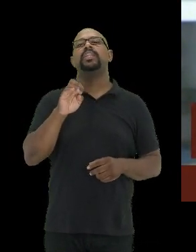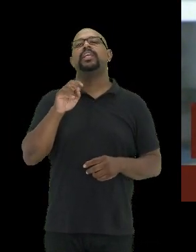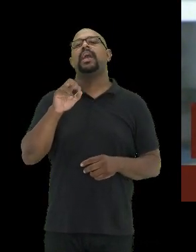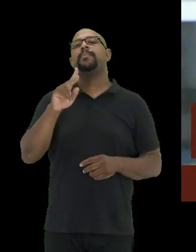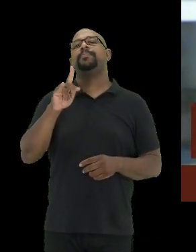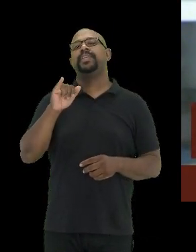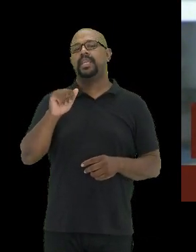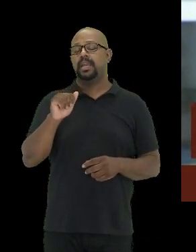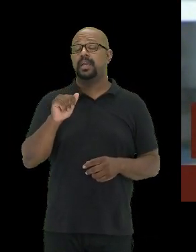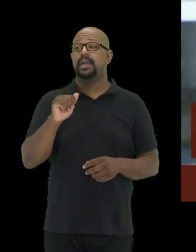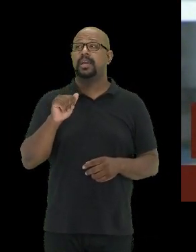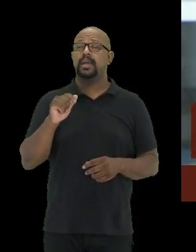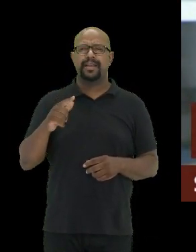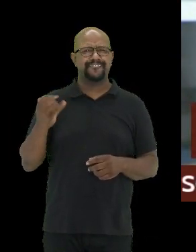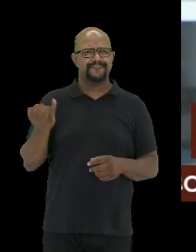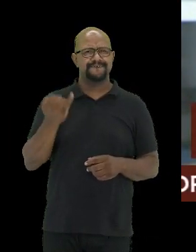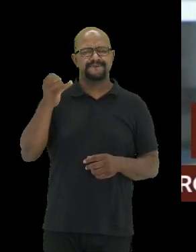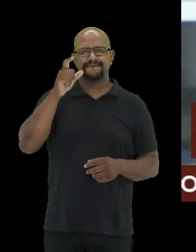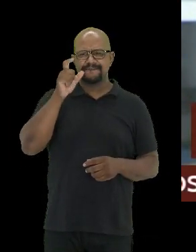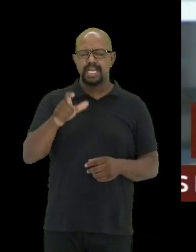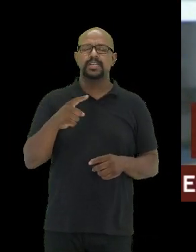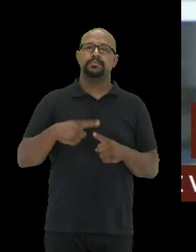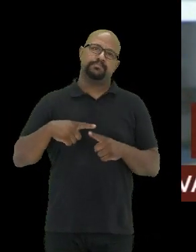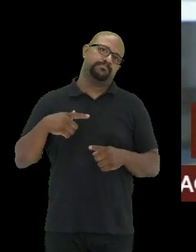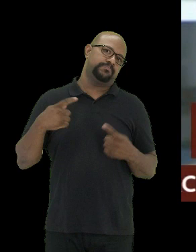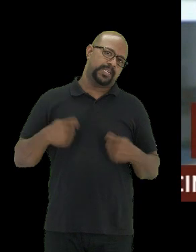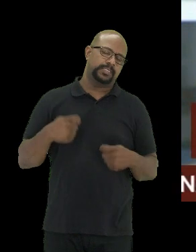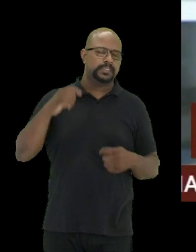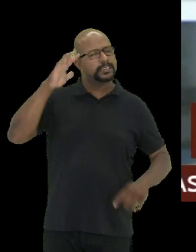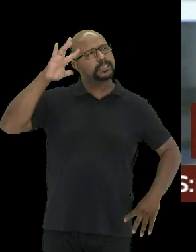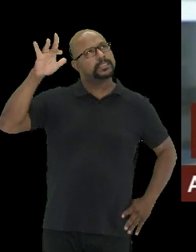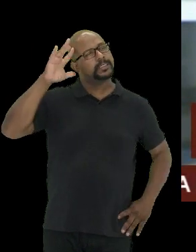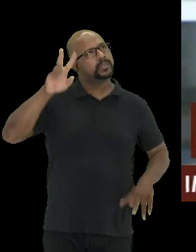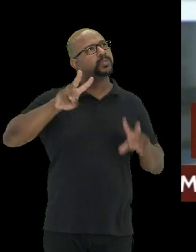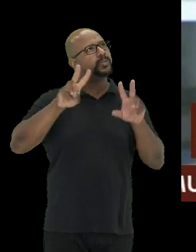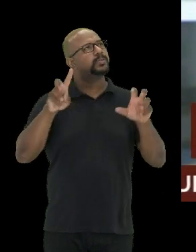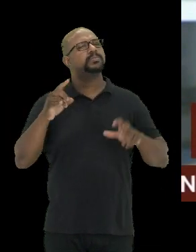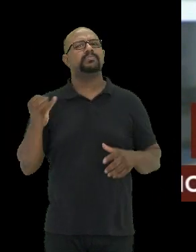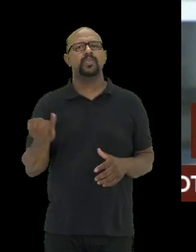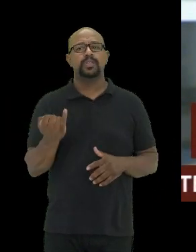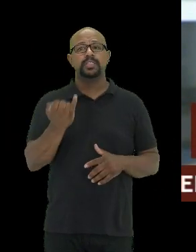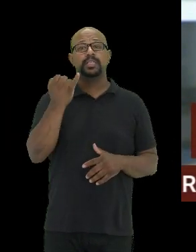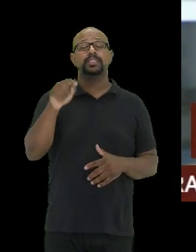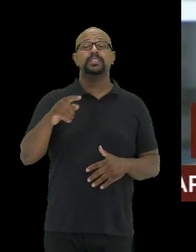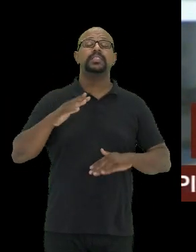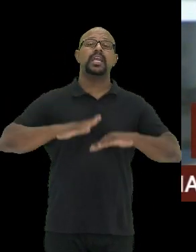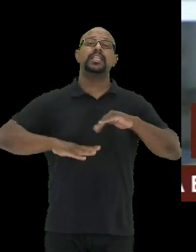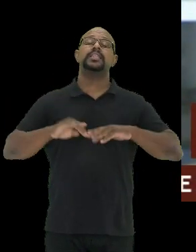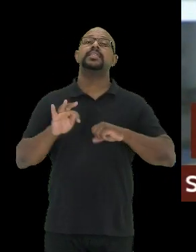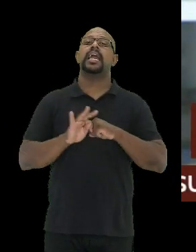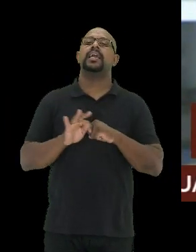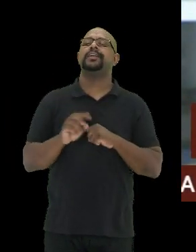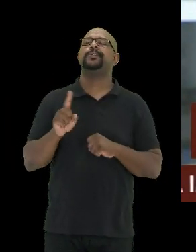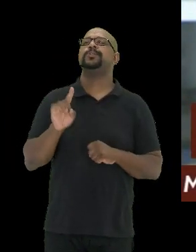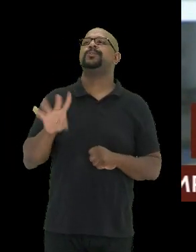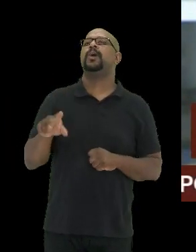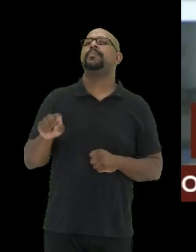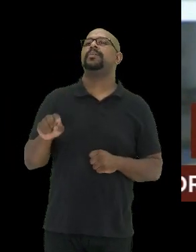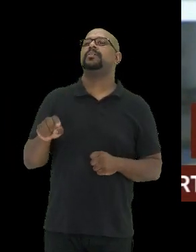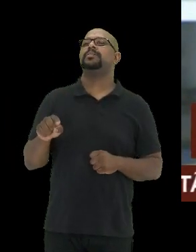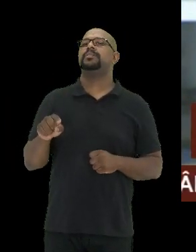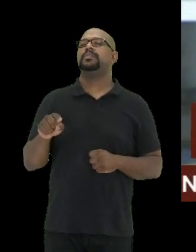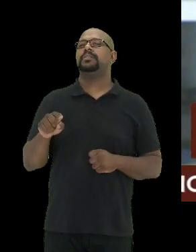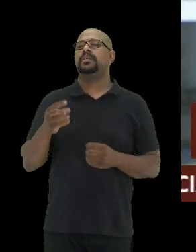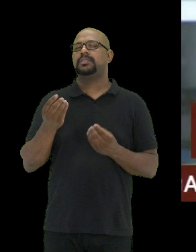muito interessante porque, mais do que nunca, a gente precisa fazer uma reflexão sobre a importância dessa técnica, não só por conta dessas